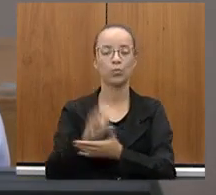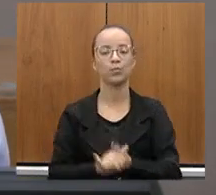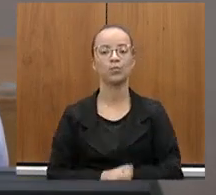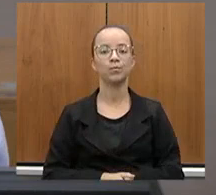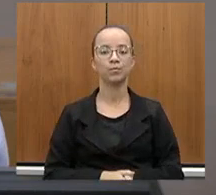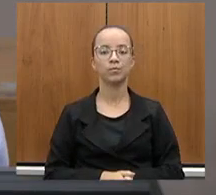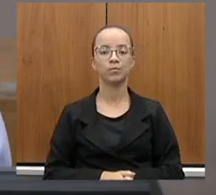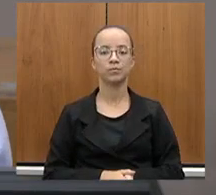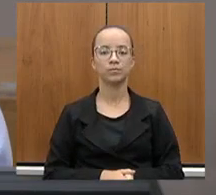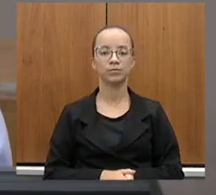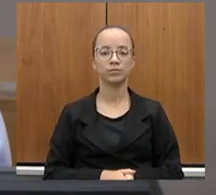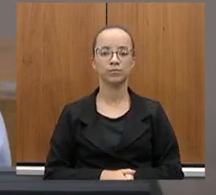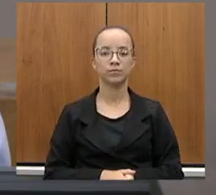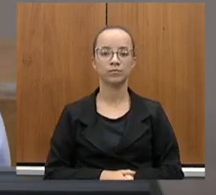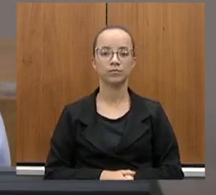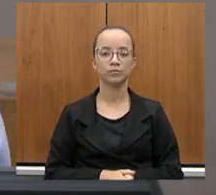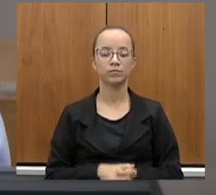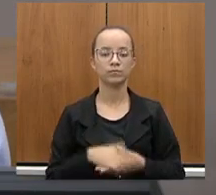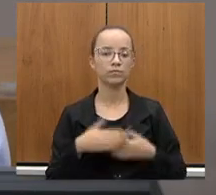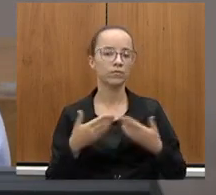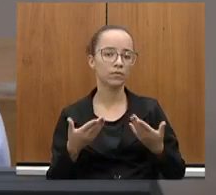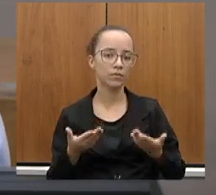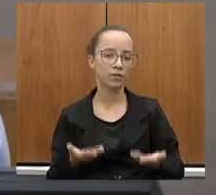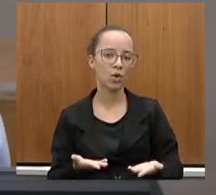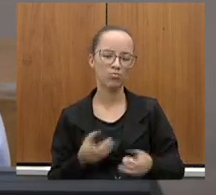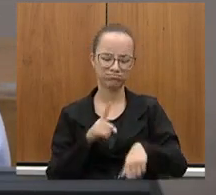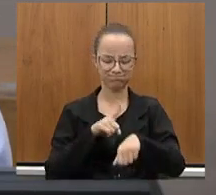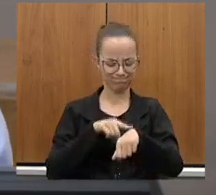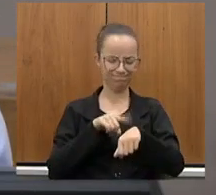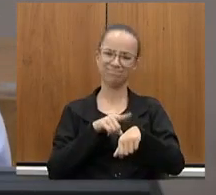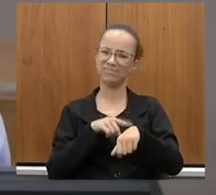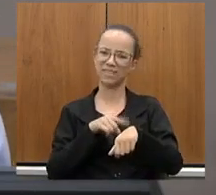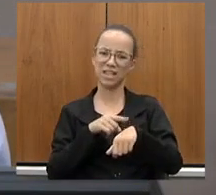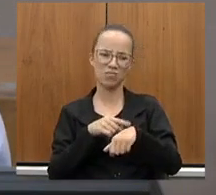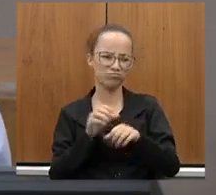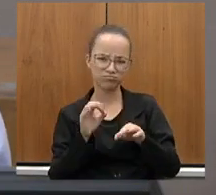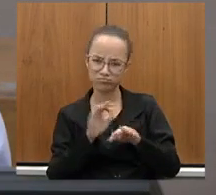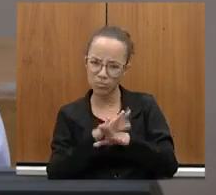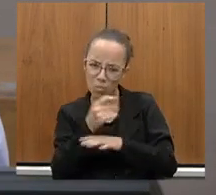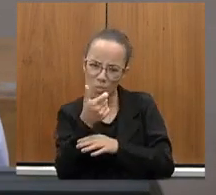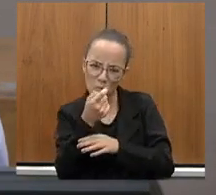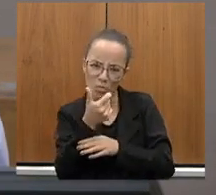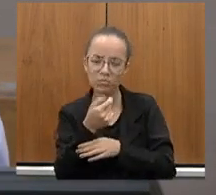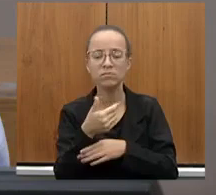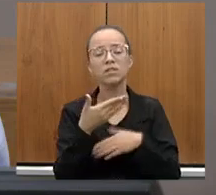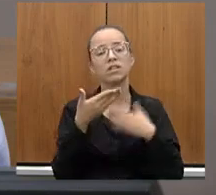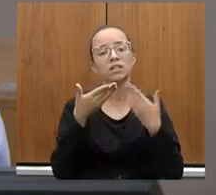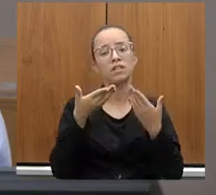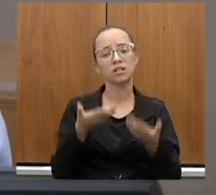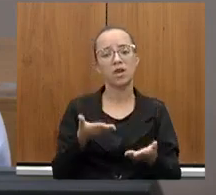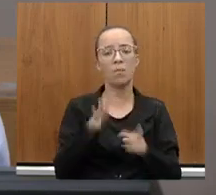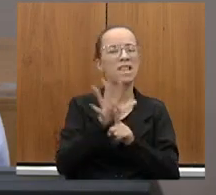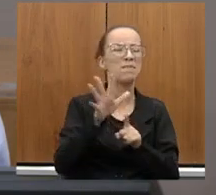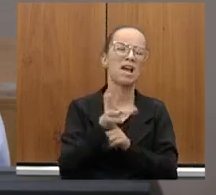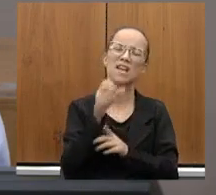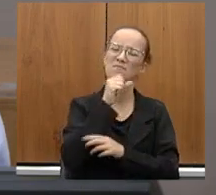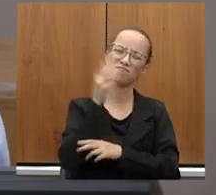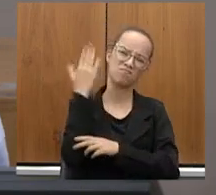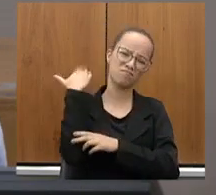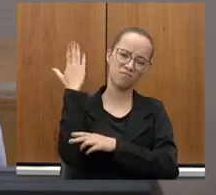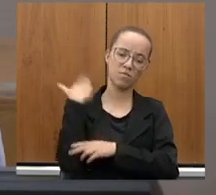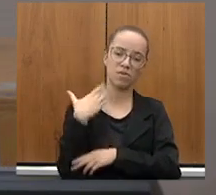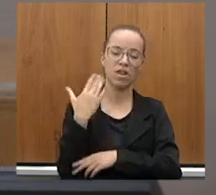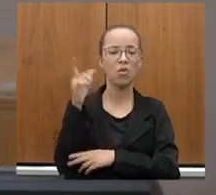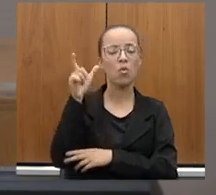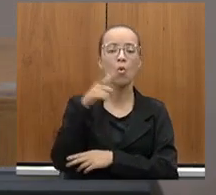eu não vou tomar muito mais o tempo dos senhores, mas a gente também, uma demanda antiga, até ontem falava com